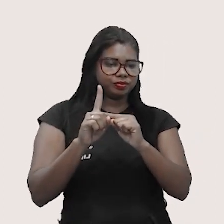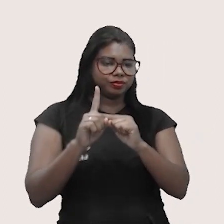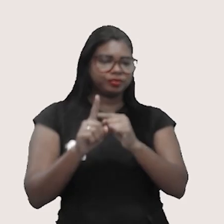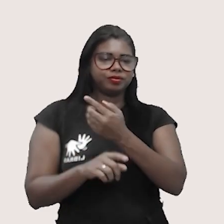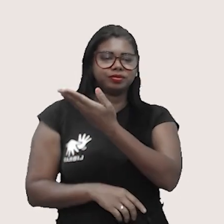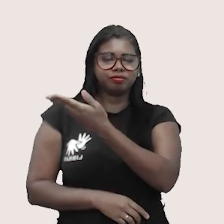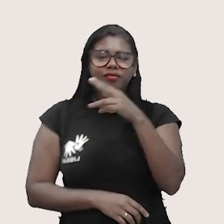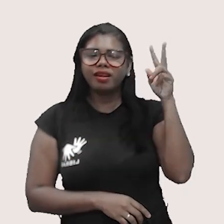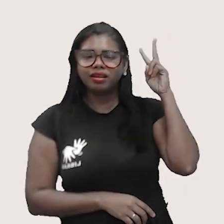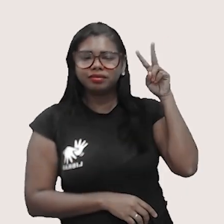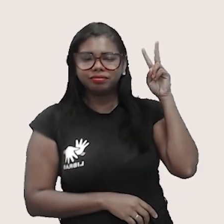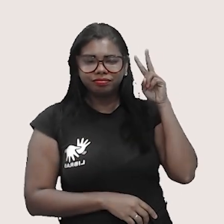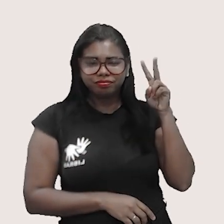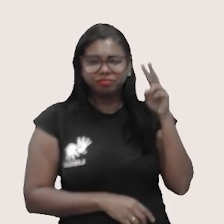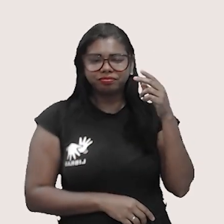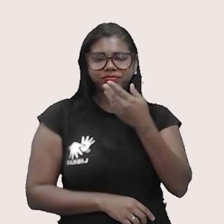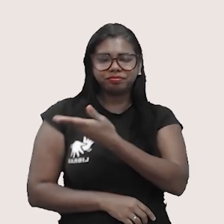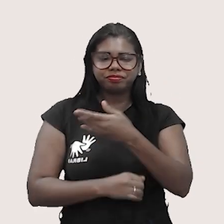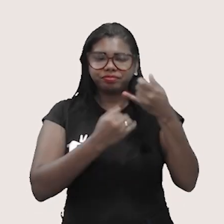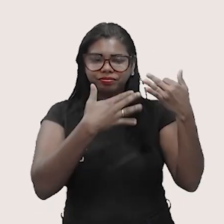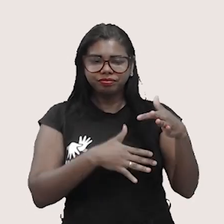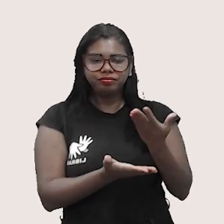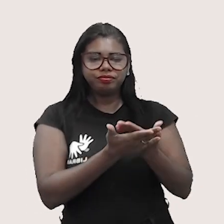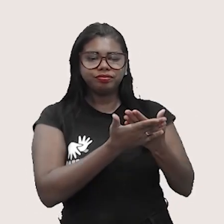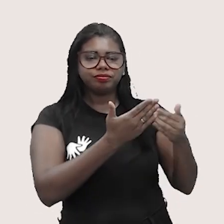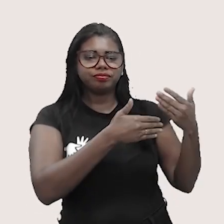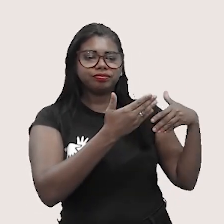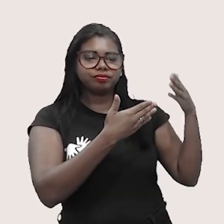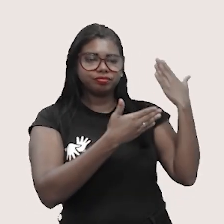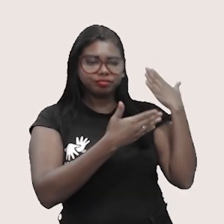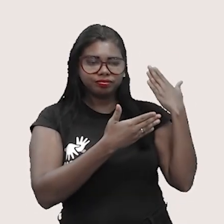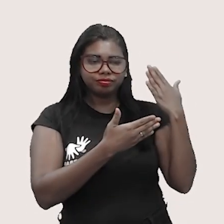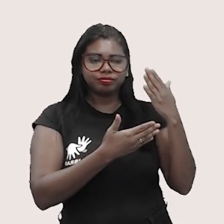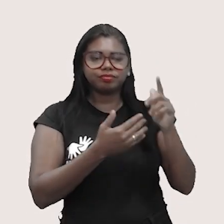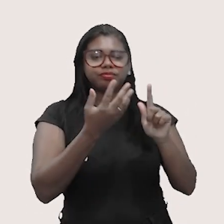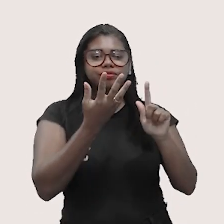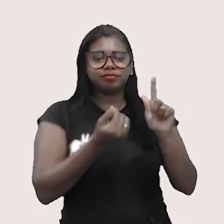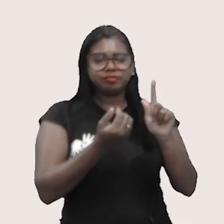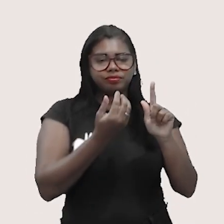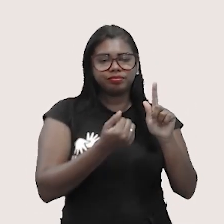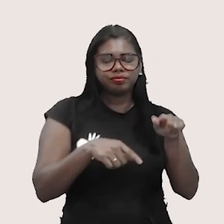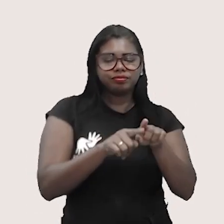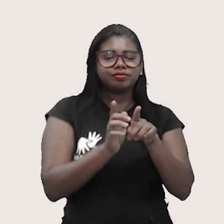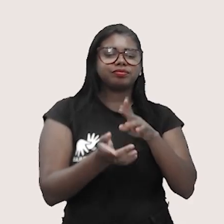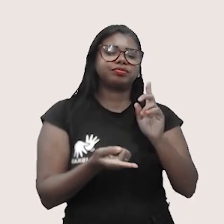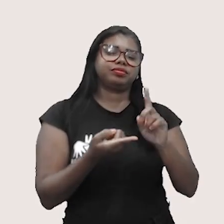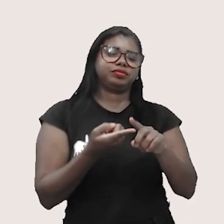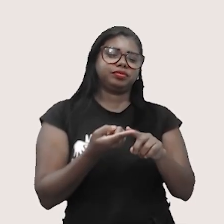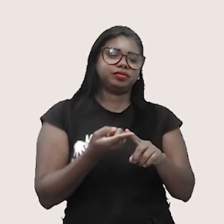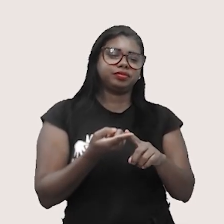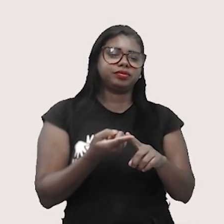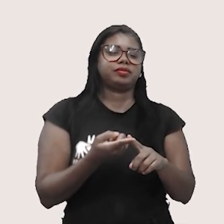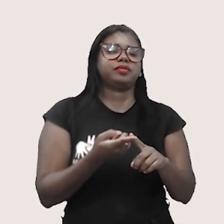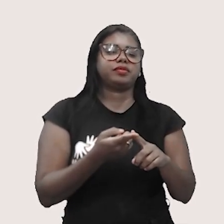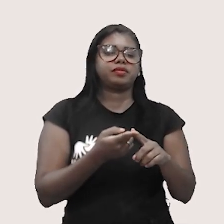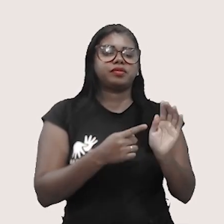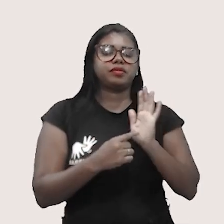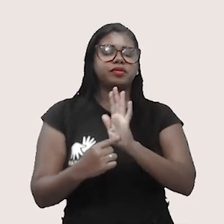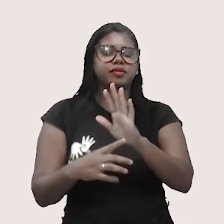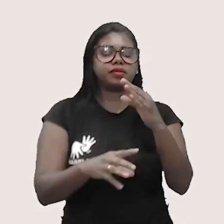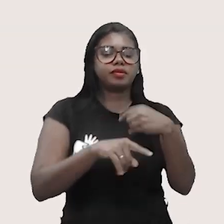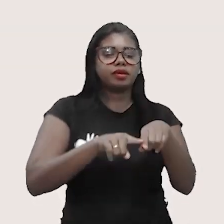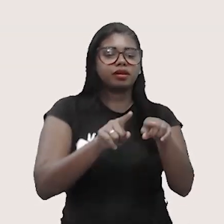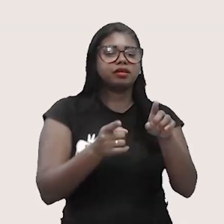daquela questão do spray que eu falei na aula passada e do gás do GNT? Essas relações, elas são também